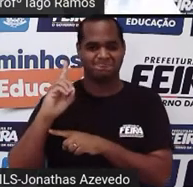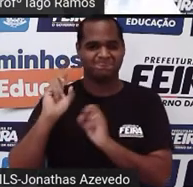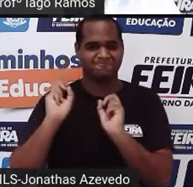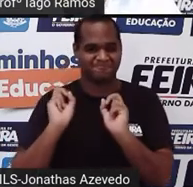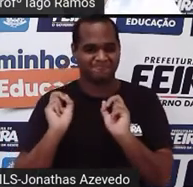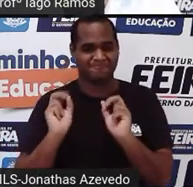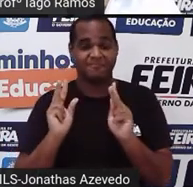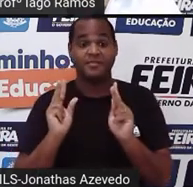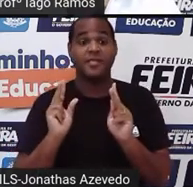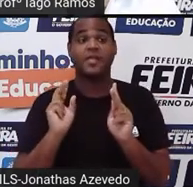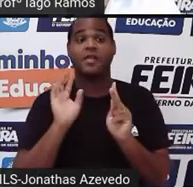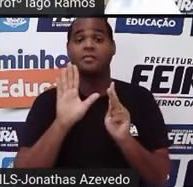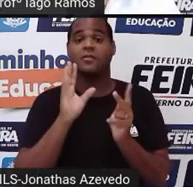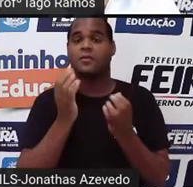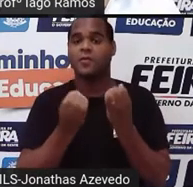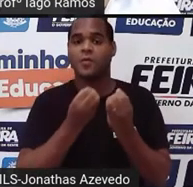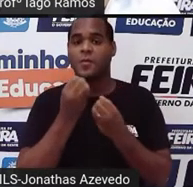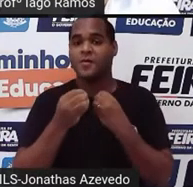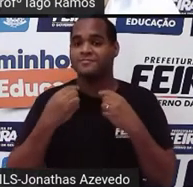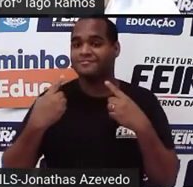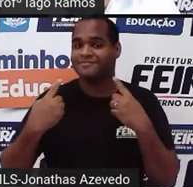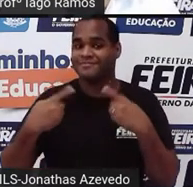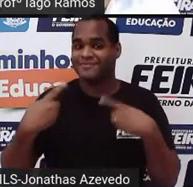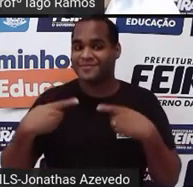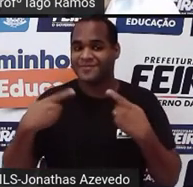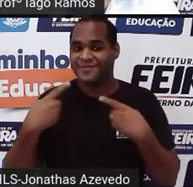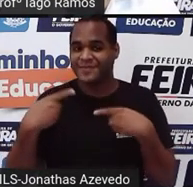Qual é a resposta correta?